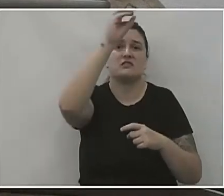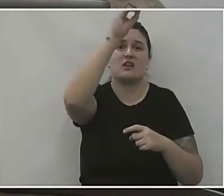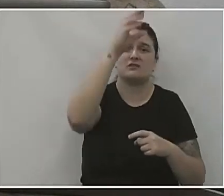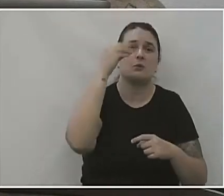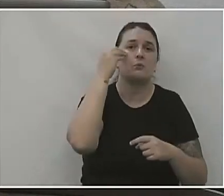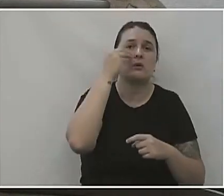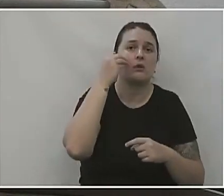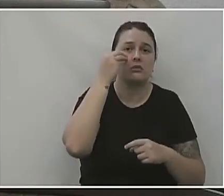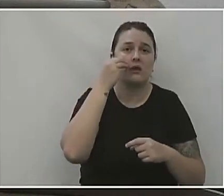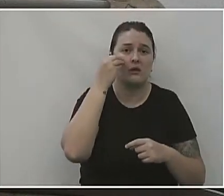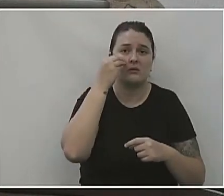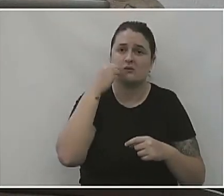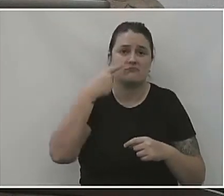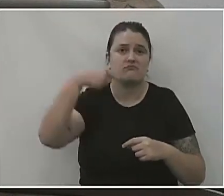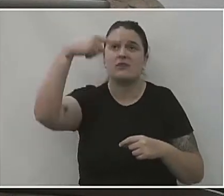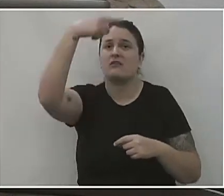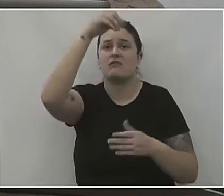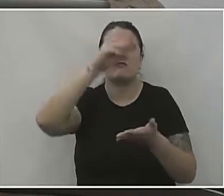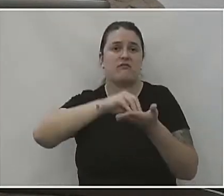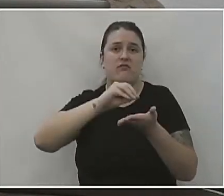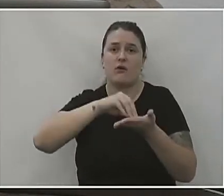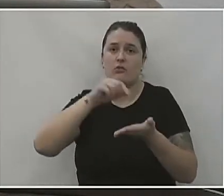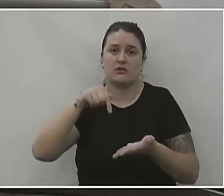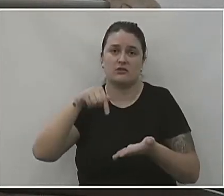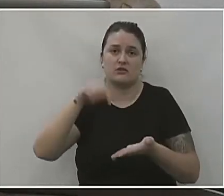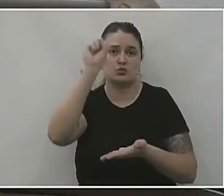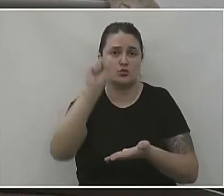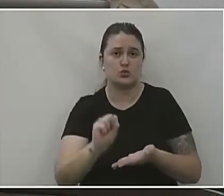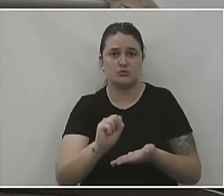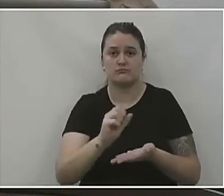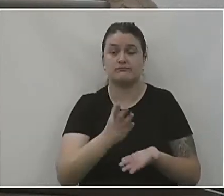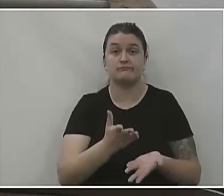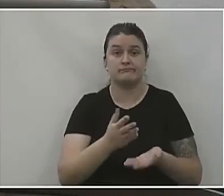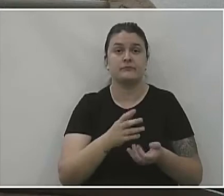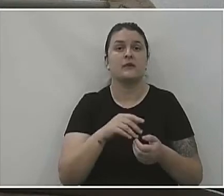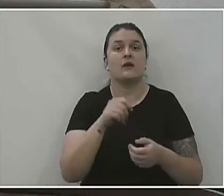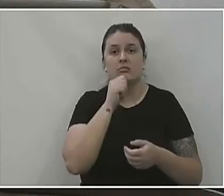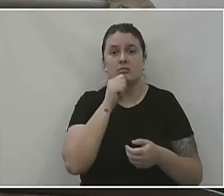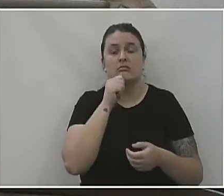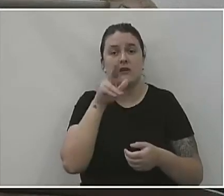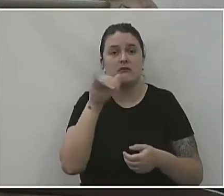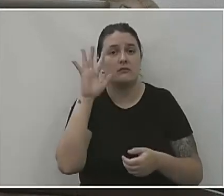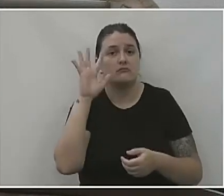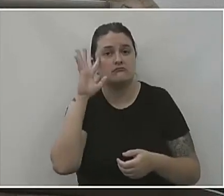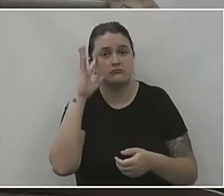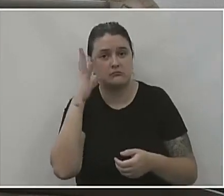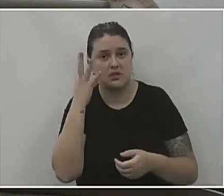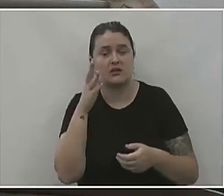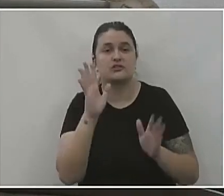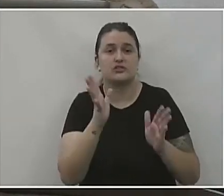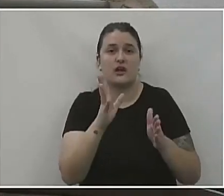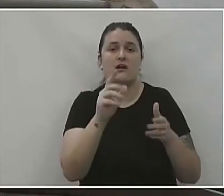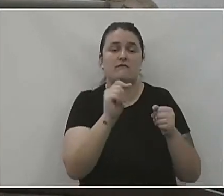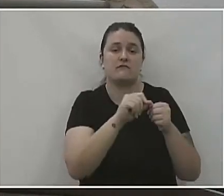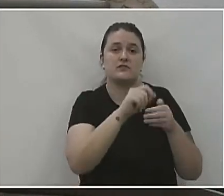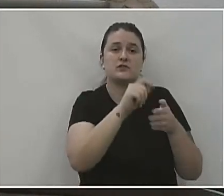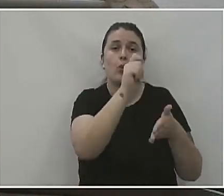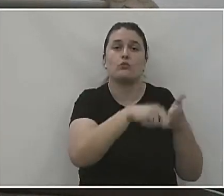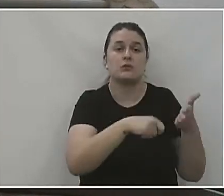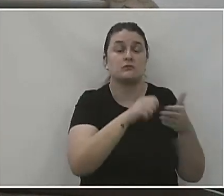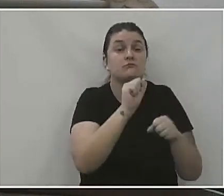pegam oportunidades e acaba faltando para a nossa região. Mas ainda será solucionado esse problema dos médicos, se Deus quiser.